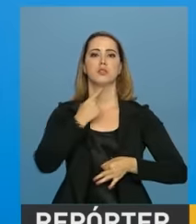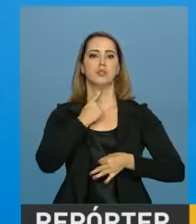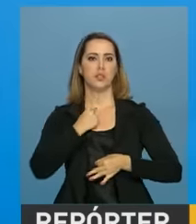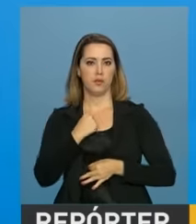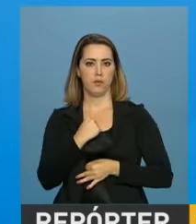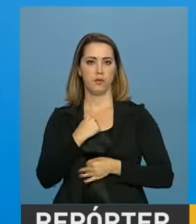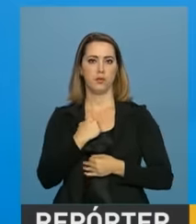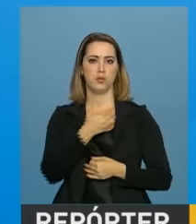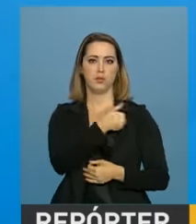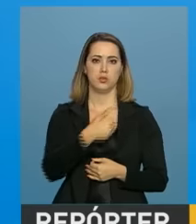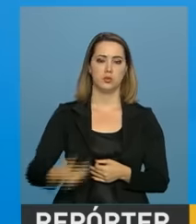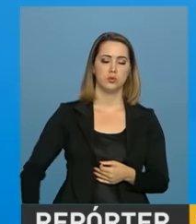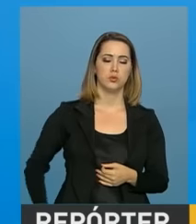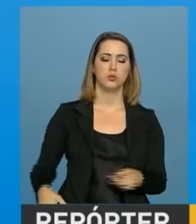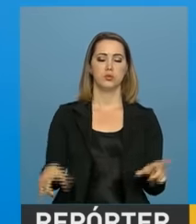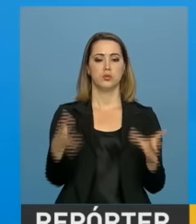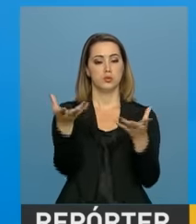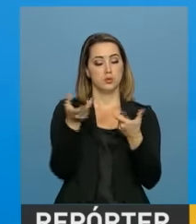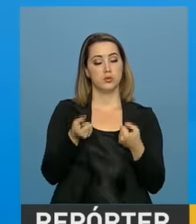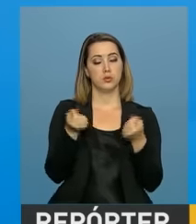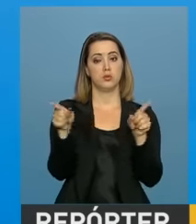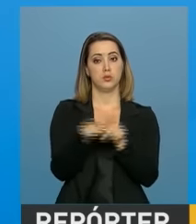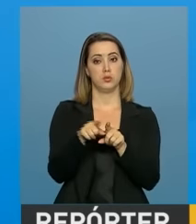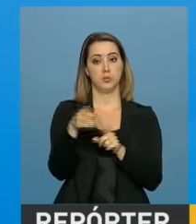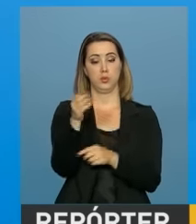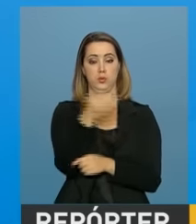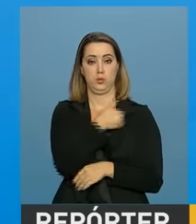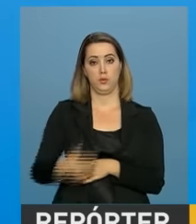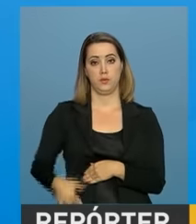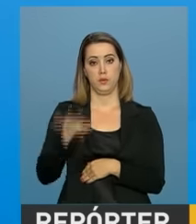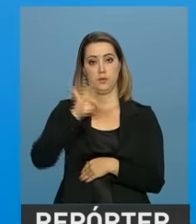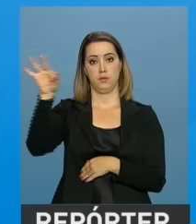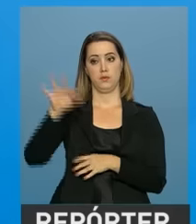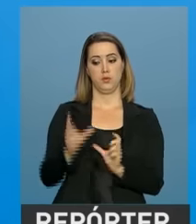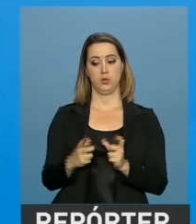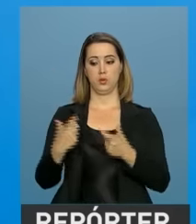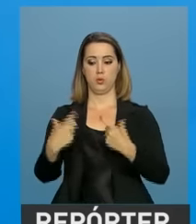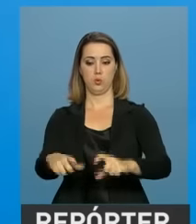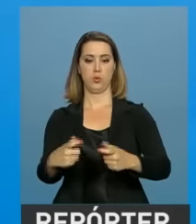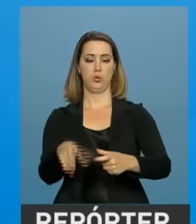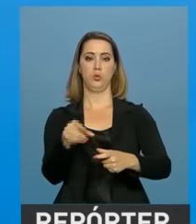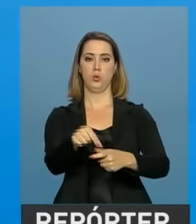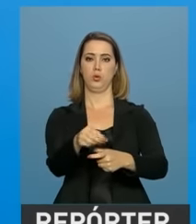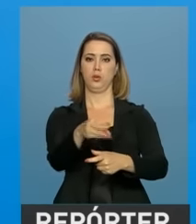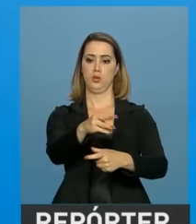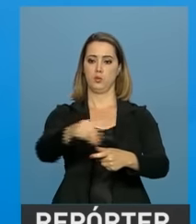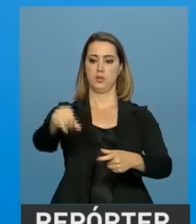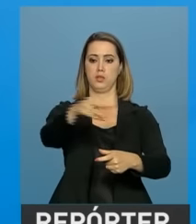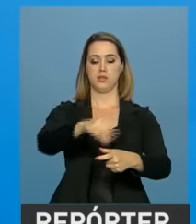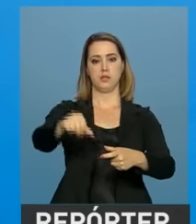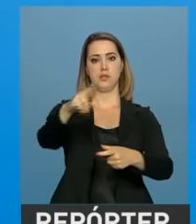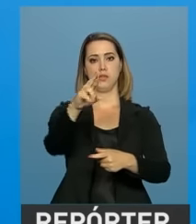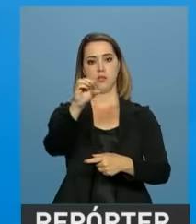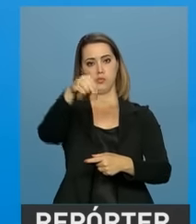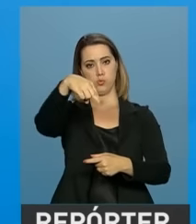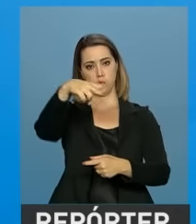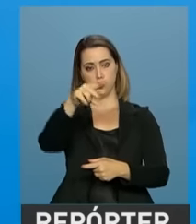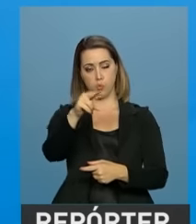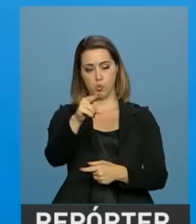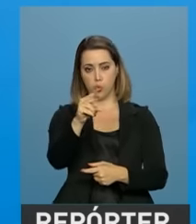União parte das terras do estado de Rondônia e claro também do presidente no sentido de